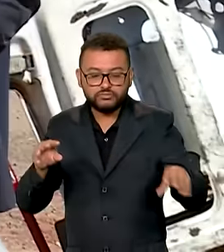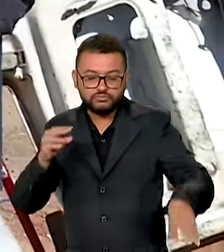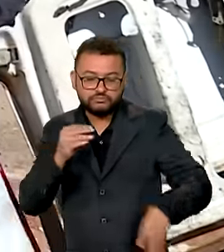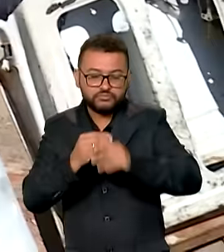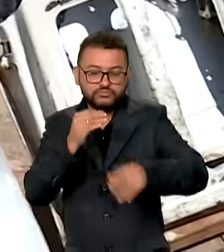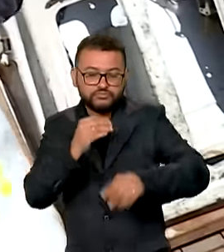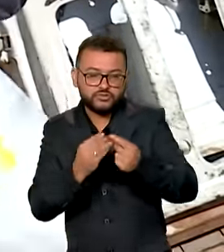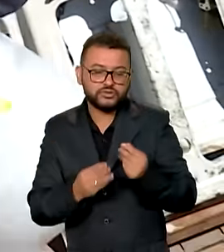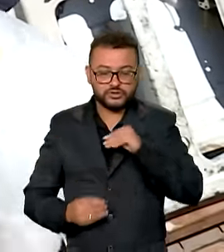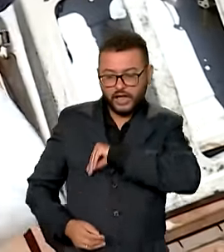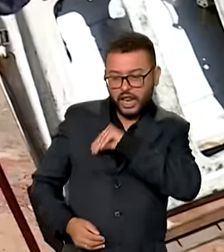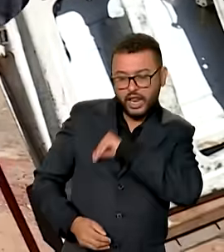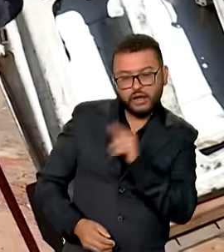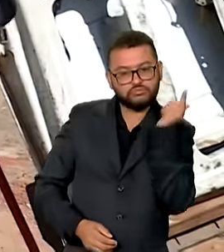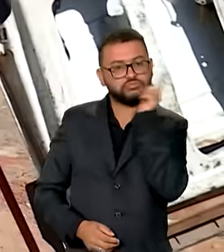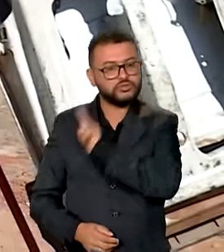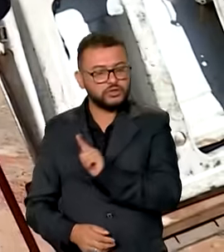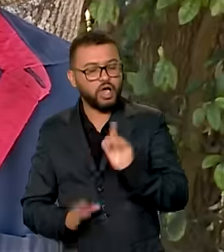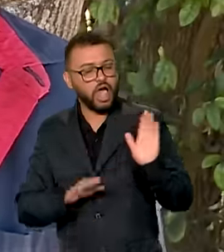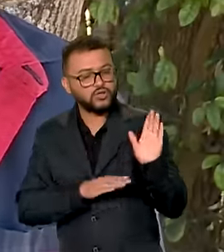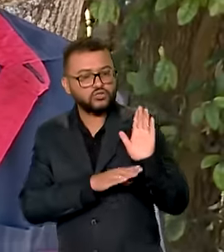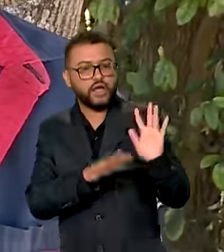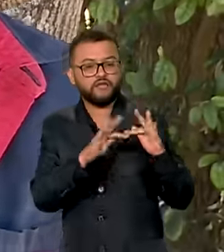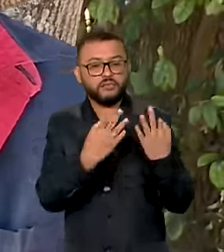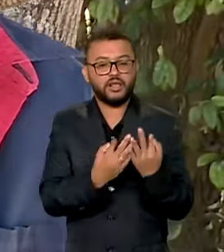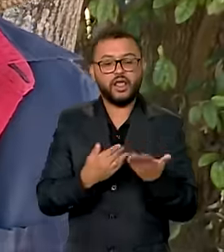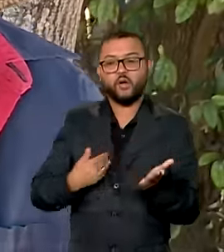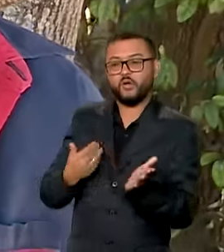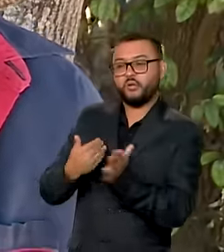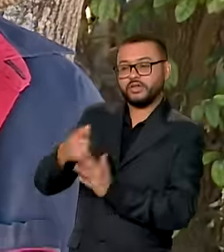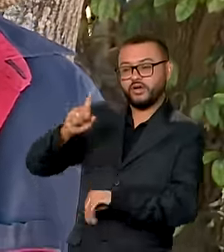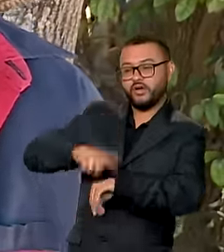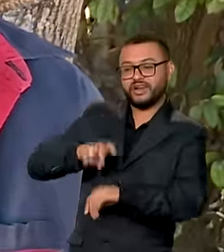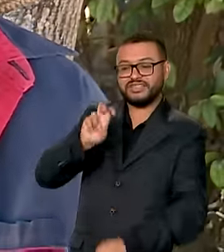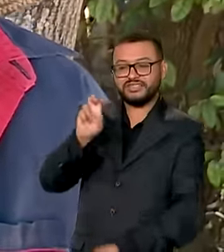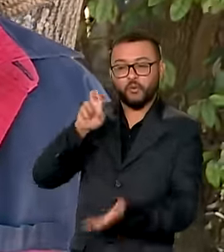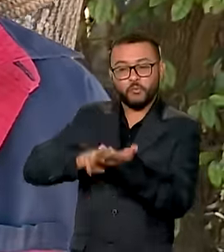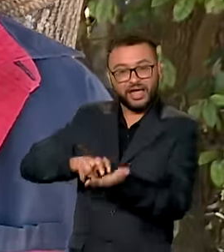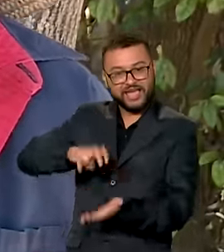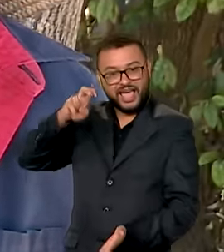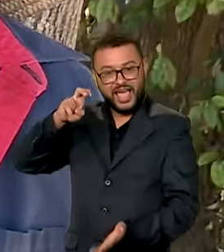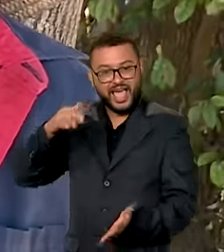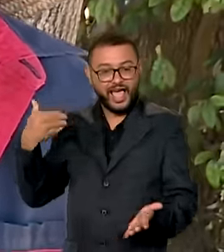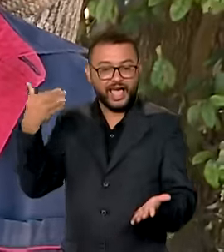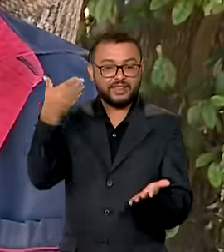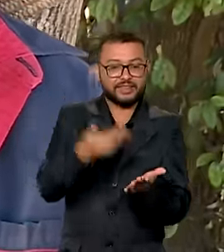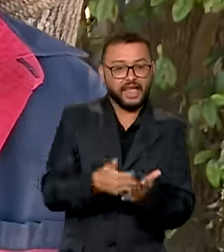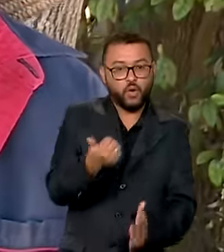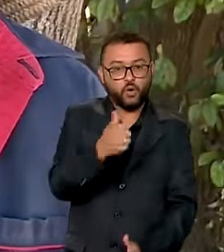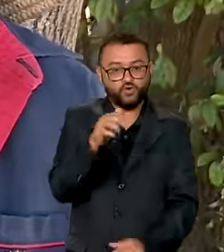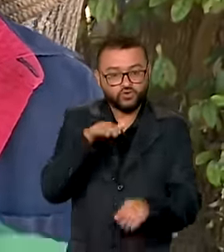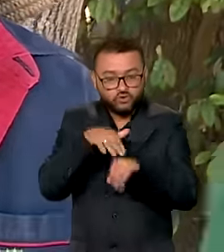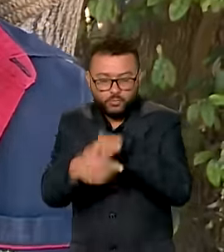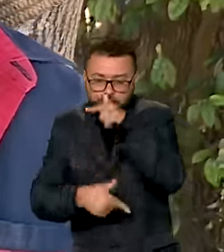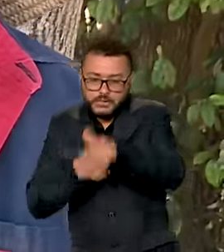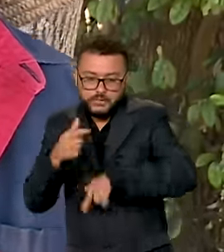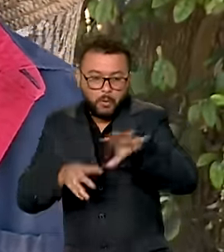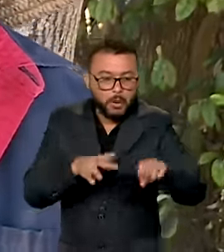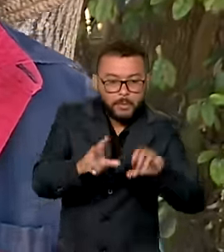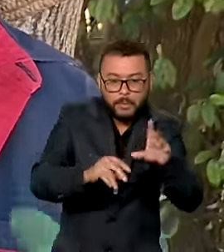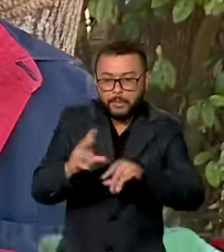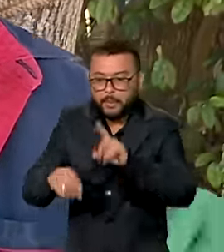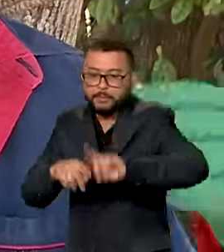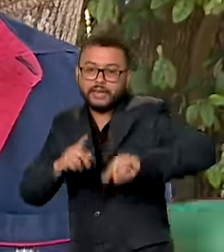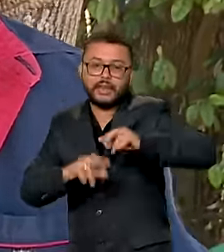renda e ajudar no sustento da família. Eu começo às 5 horas da manhã, vou até às 11 horas da noite, trabalhando com a minha reciclagem,